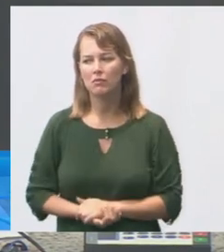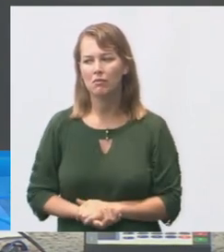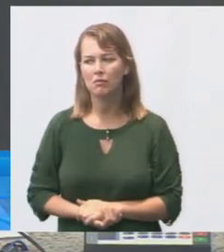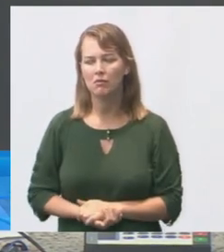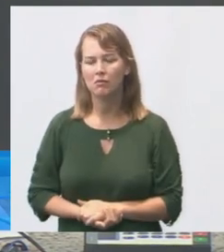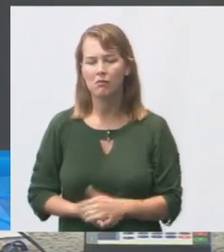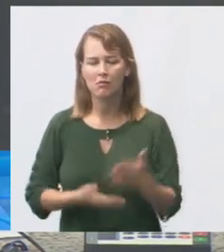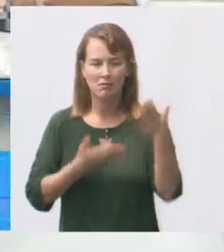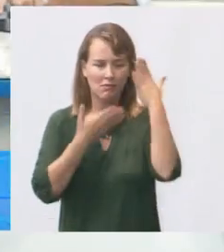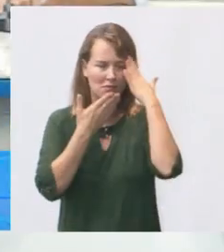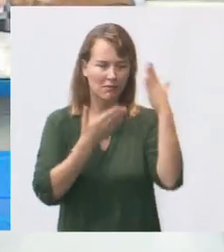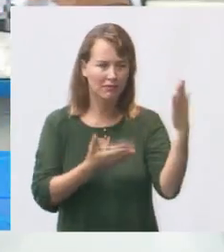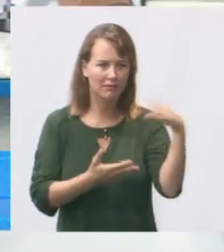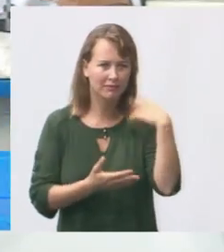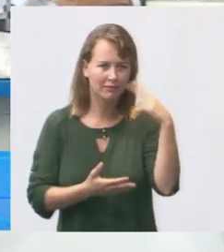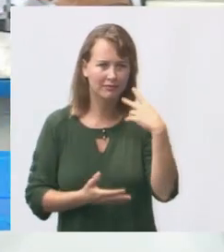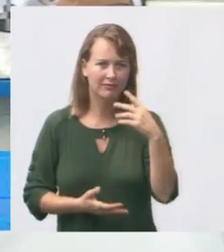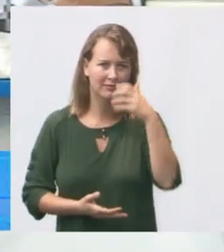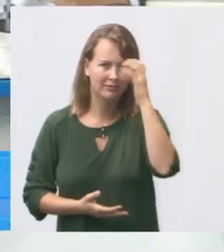obrigado vereador Davi